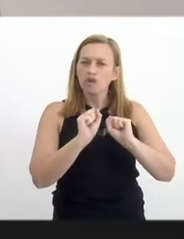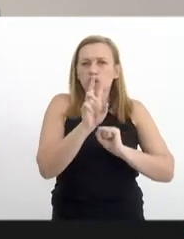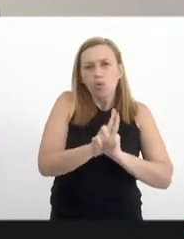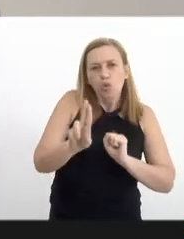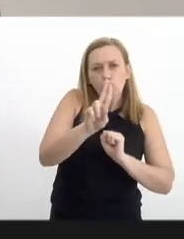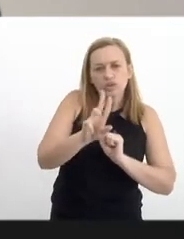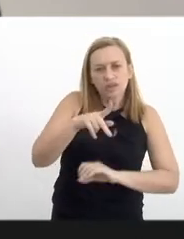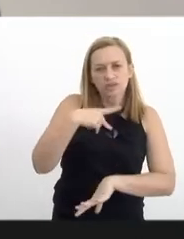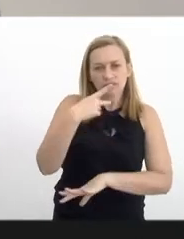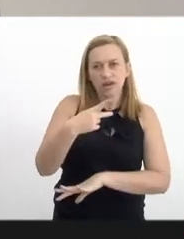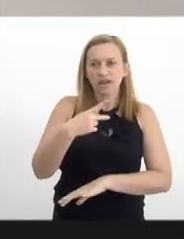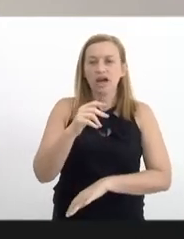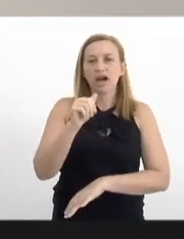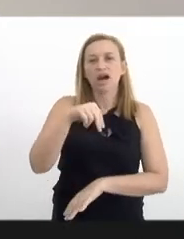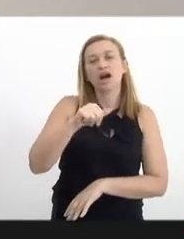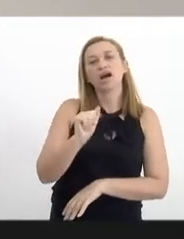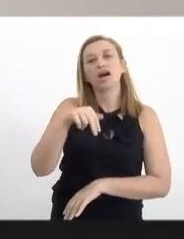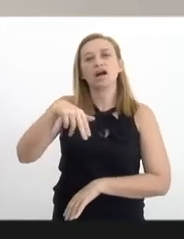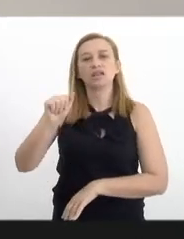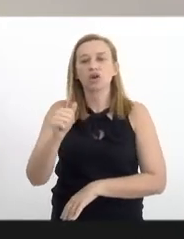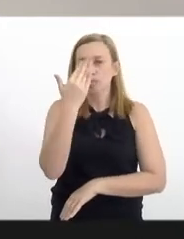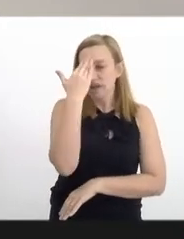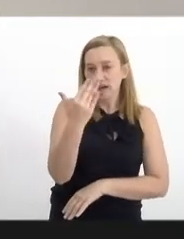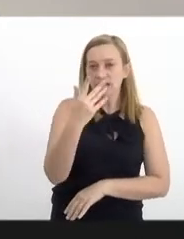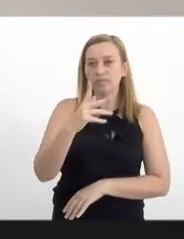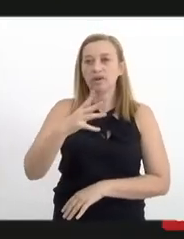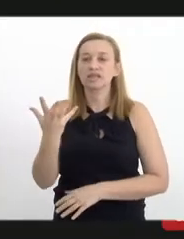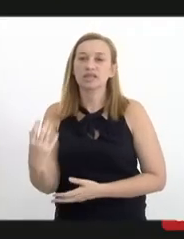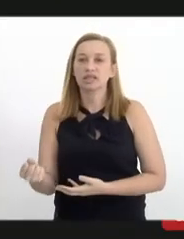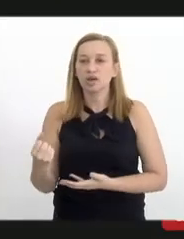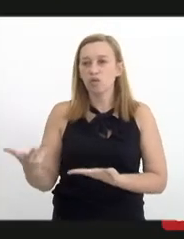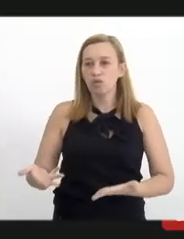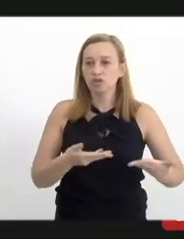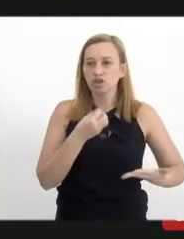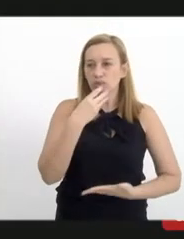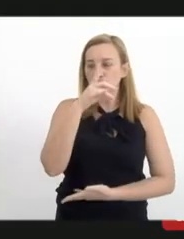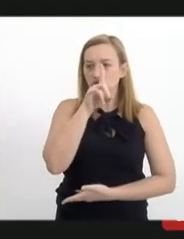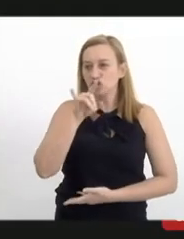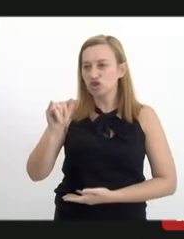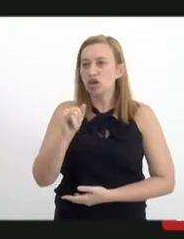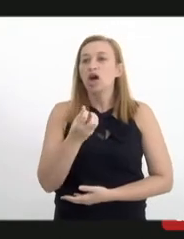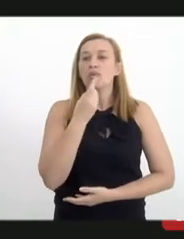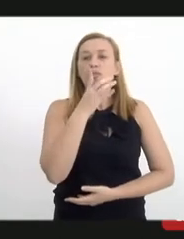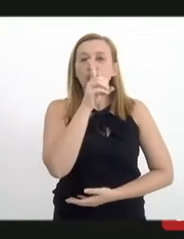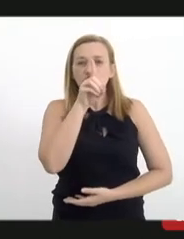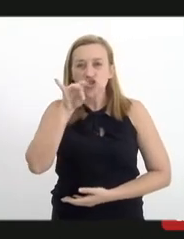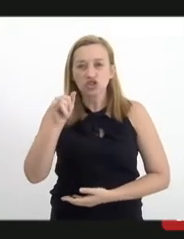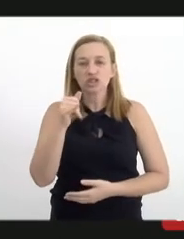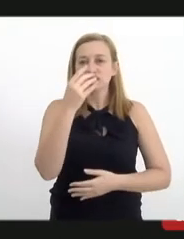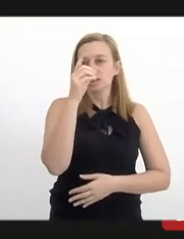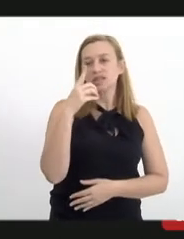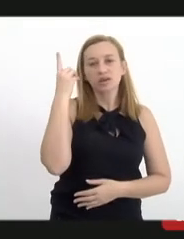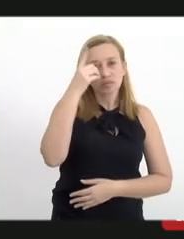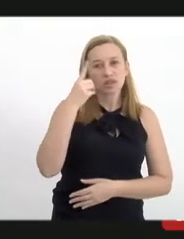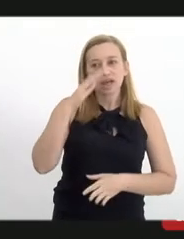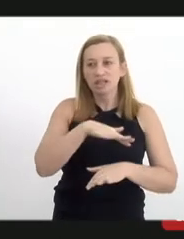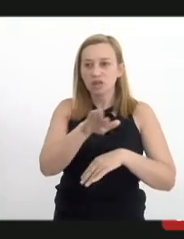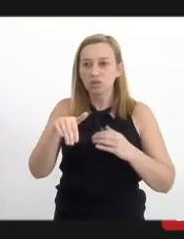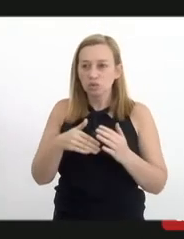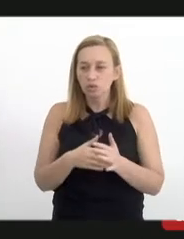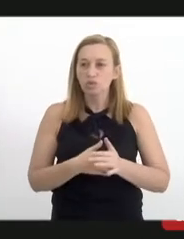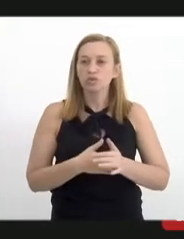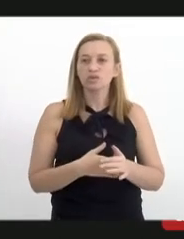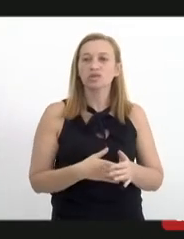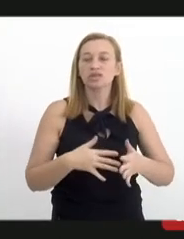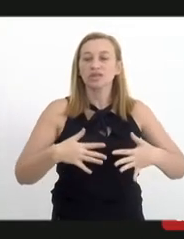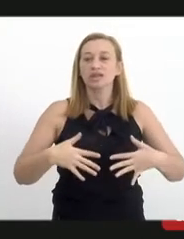uso da palavra. Anne, obrigado por aceitar o convite e bom dia. Bom dia, deputado, bom dia a todos. É um grande